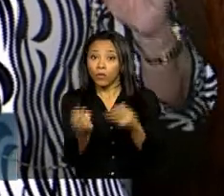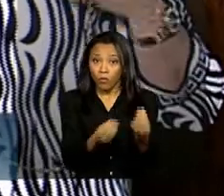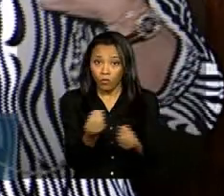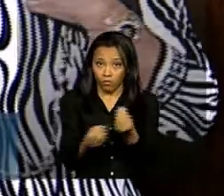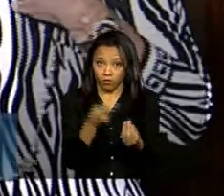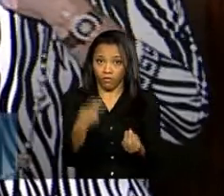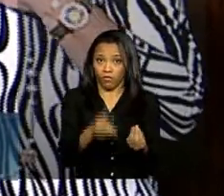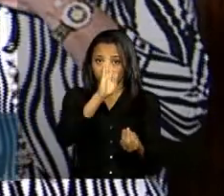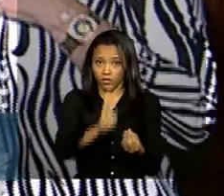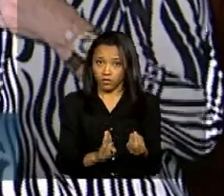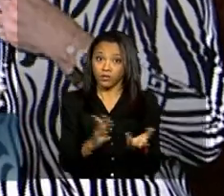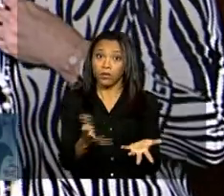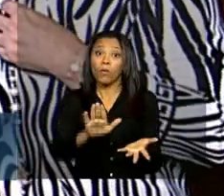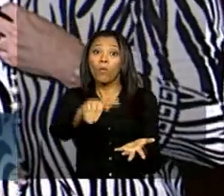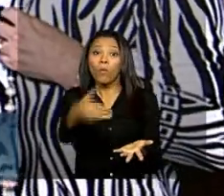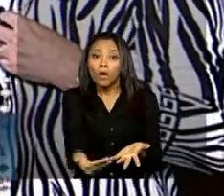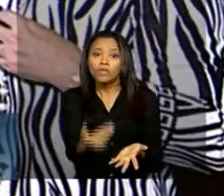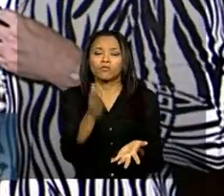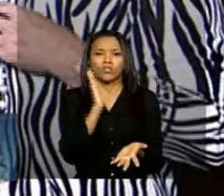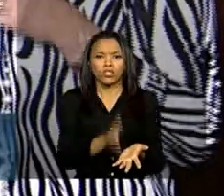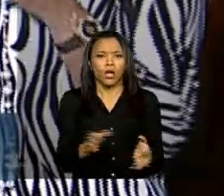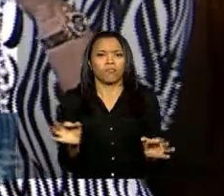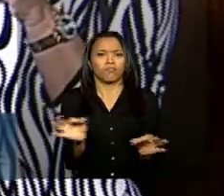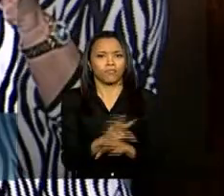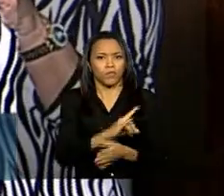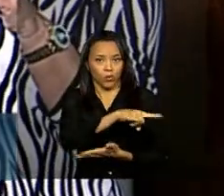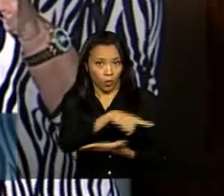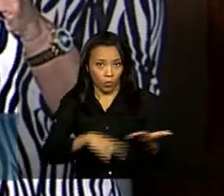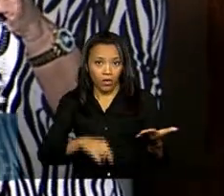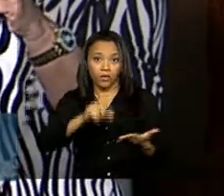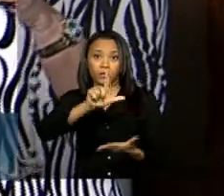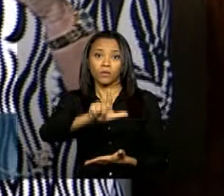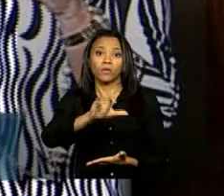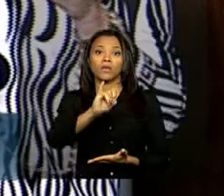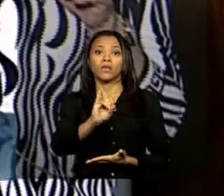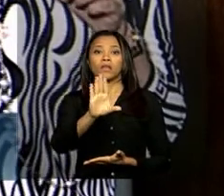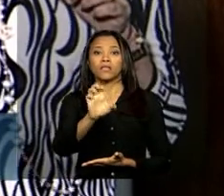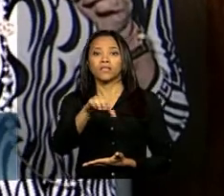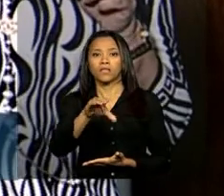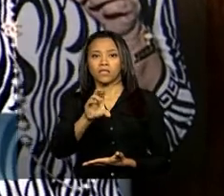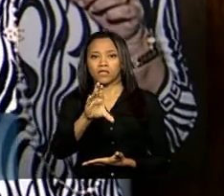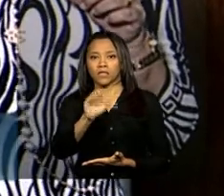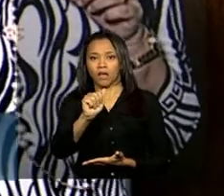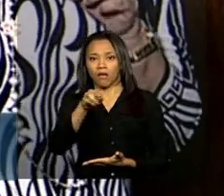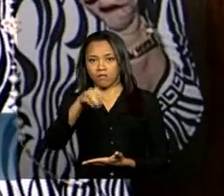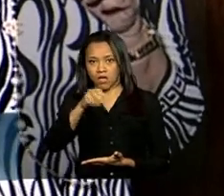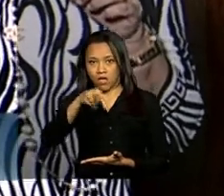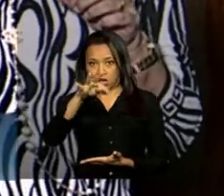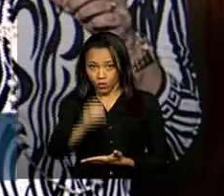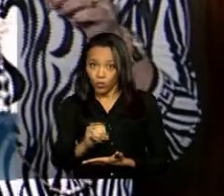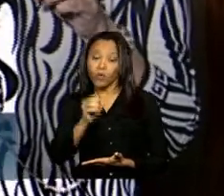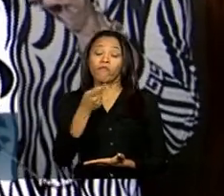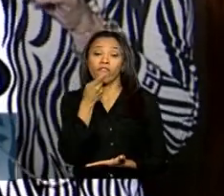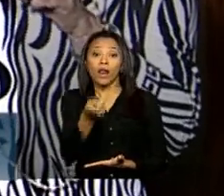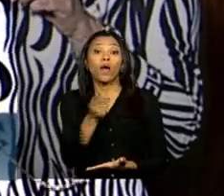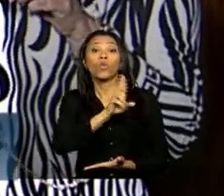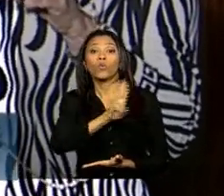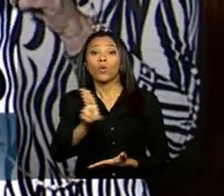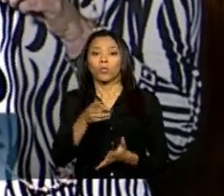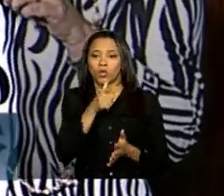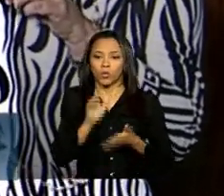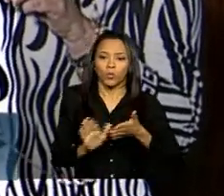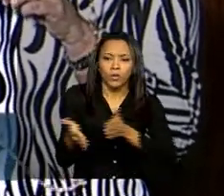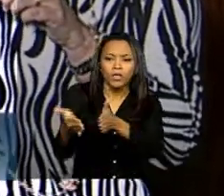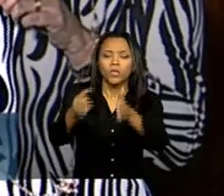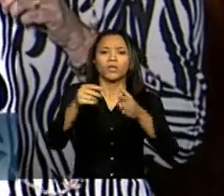então quando isso for feito um licenciamento vai estar indicado na região tal no município tal no rio tal que lá